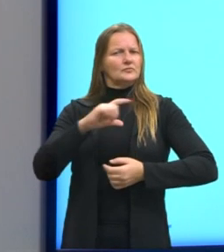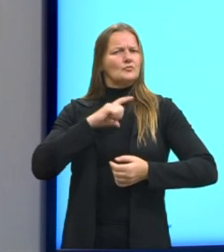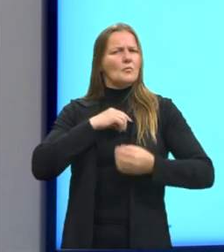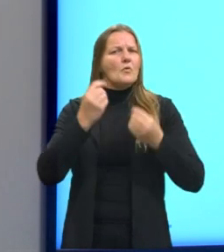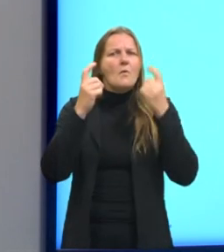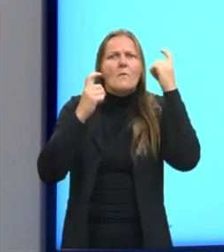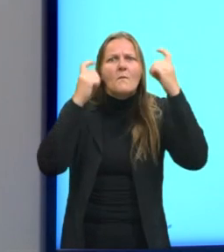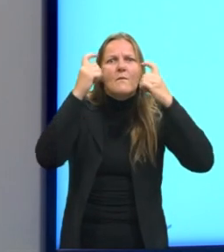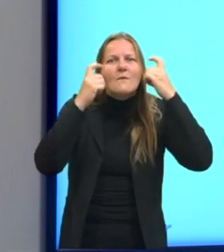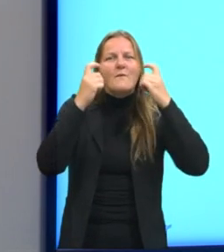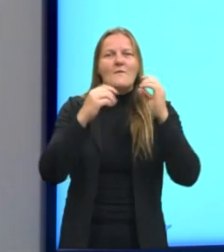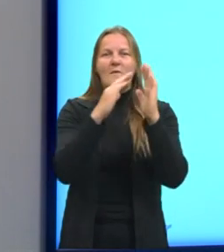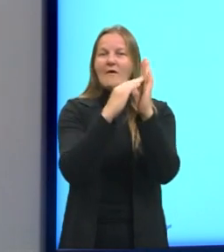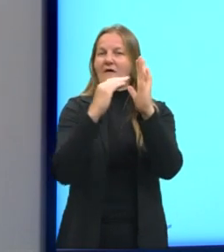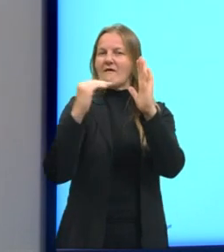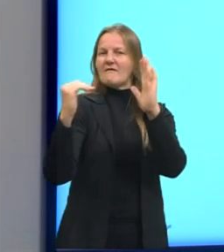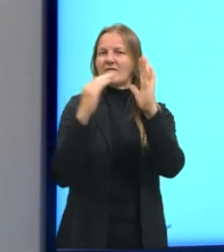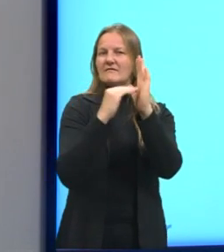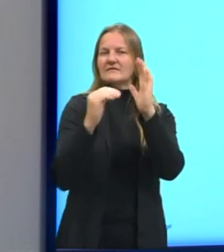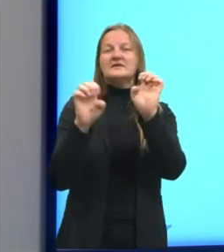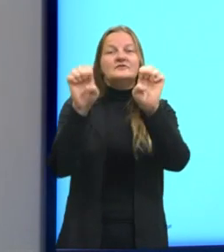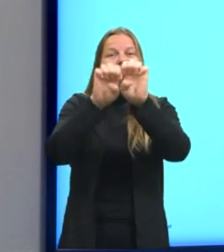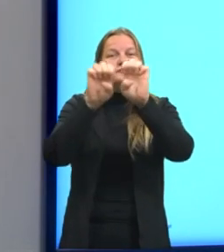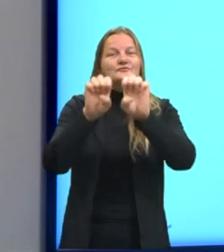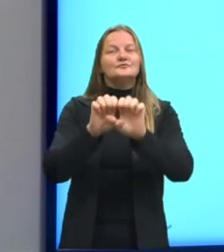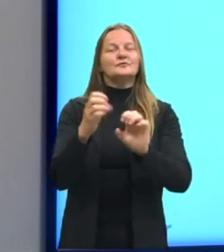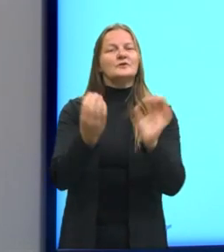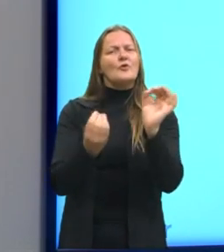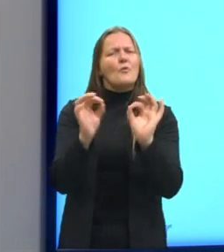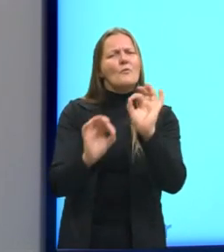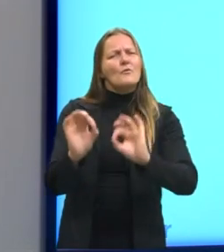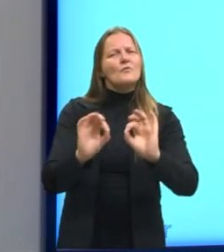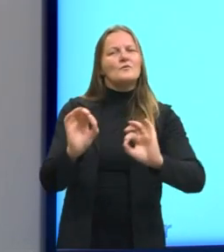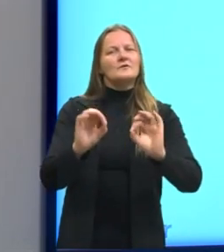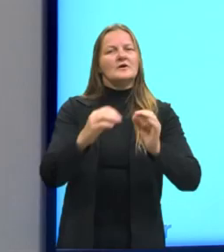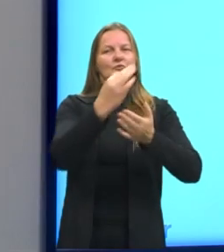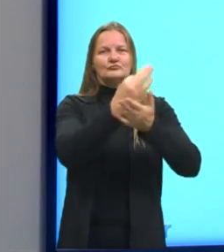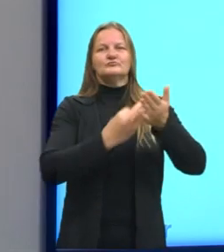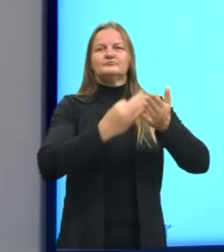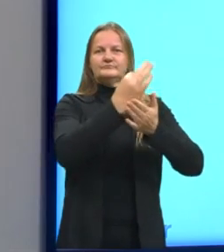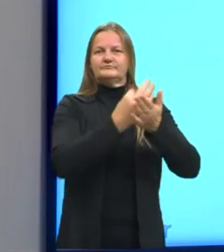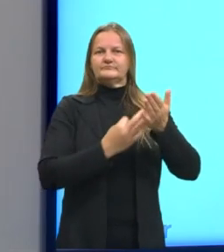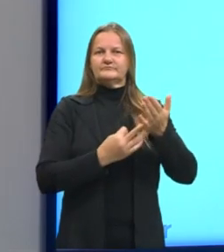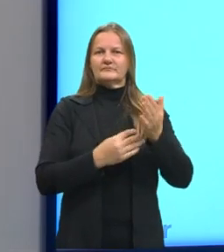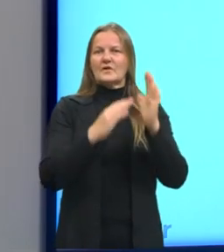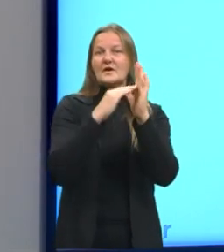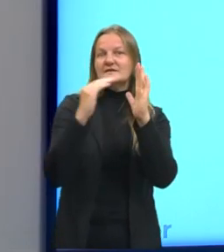com a estrutura, como eu vou estruturar esse texto.